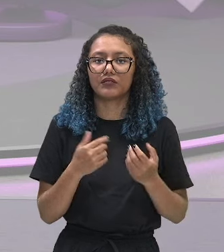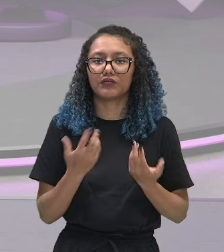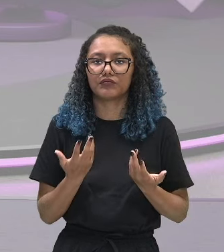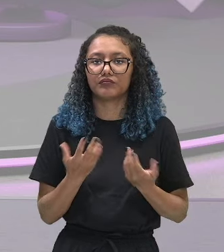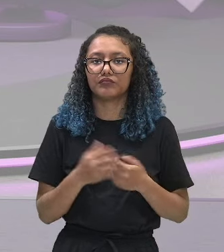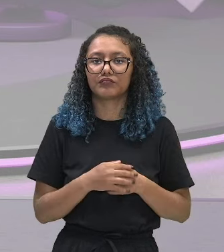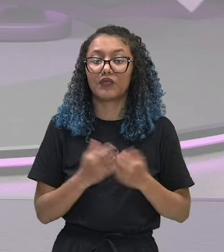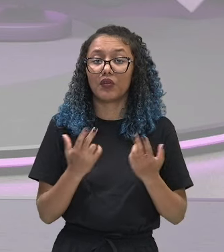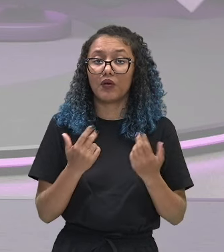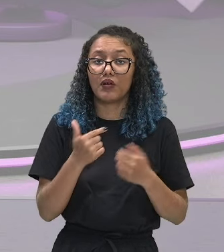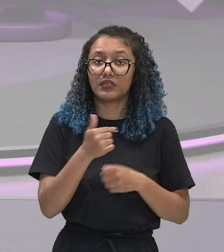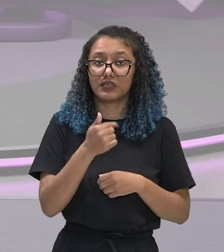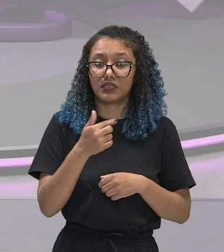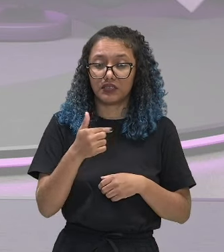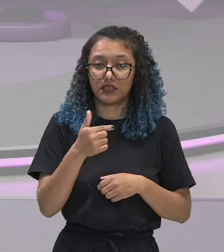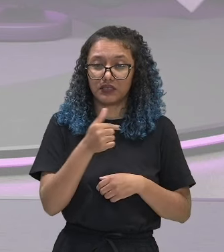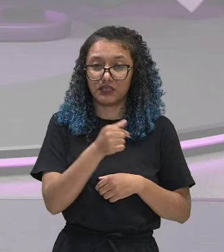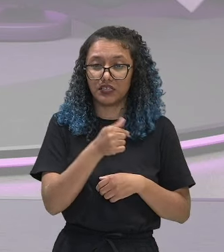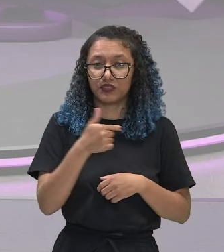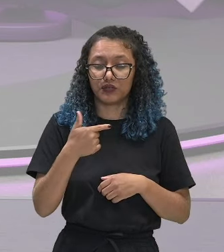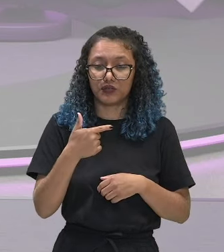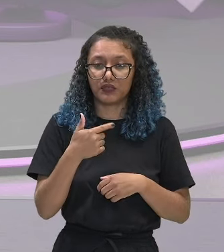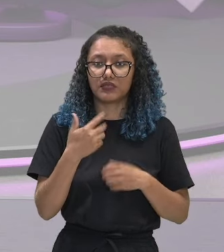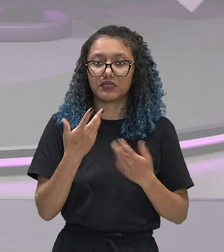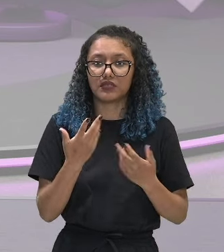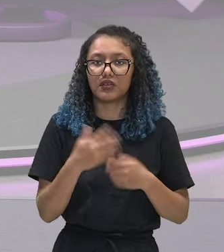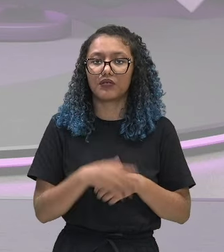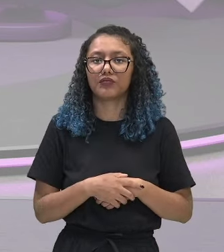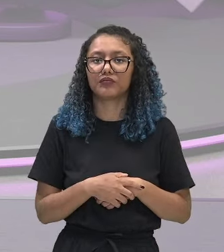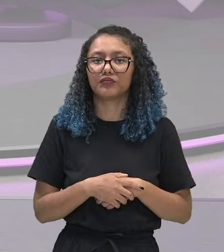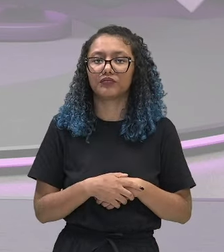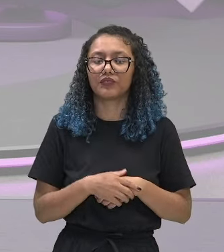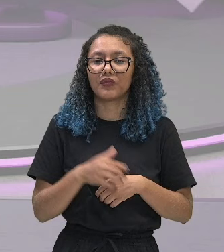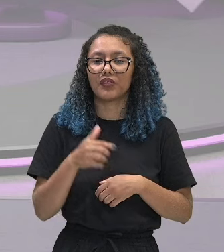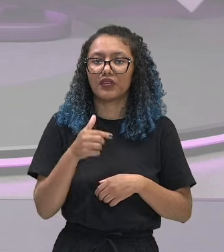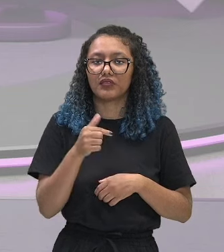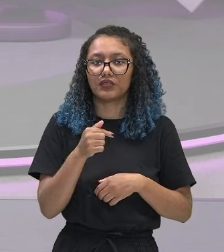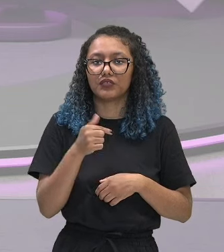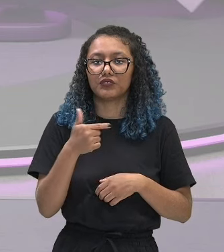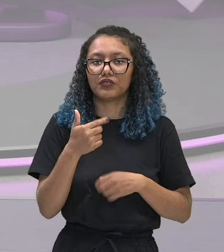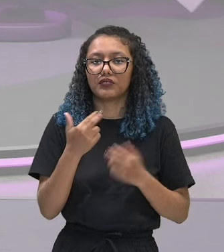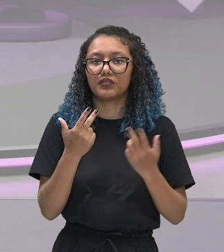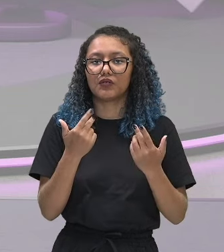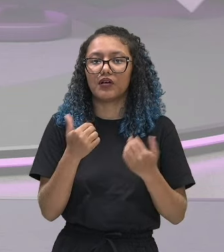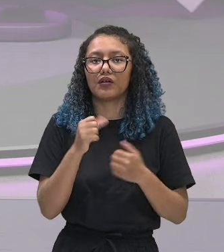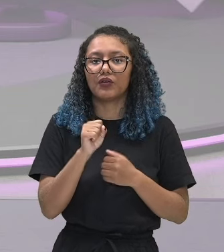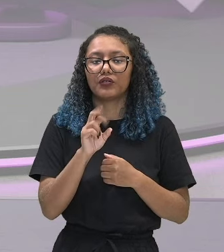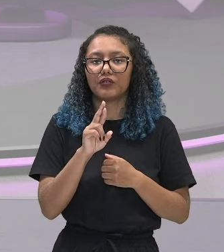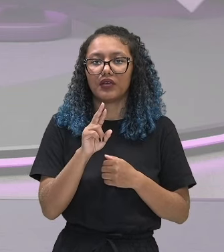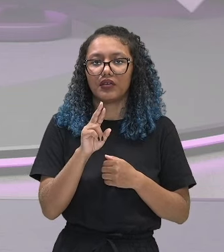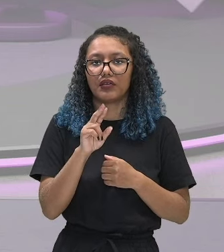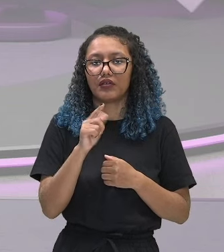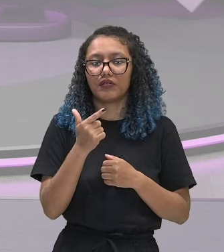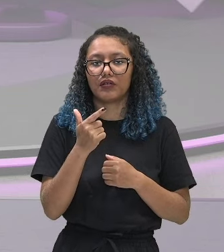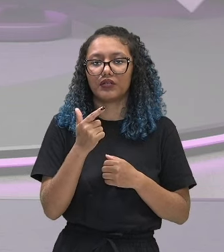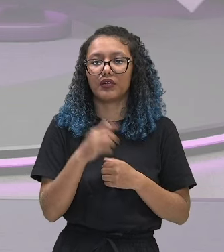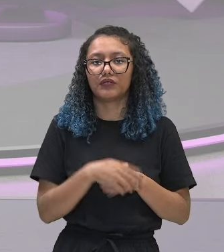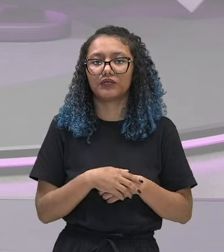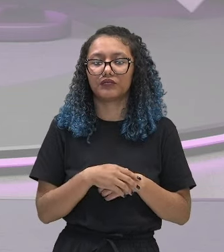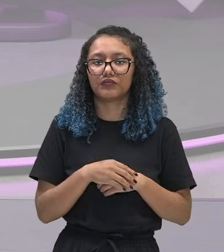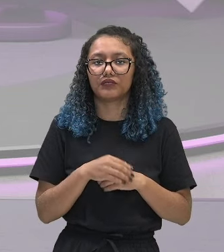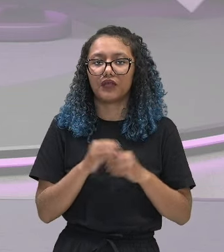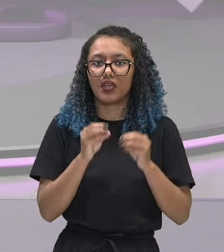resultado é 72. Então nós temos que 72 é igual a 8r ao quadrado. Aí a gente pega o 8,